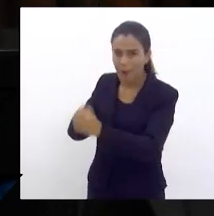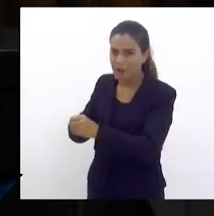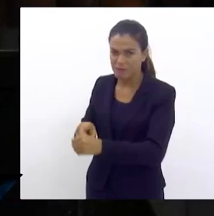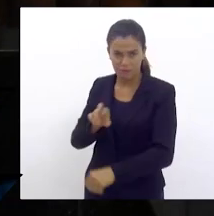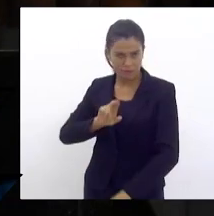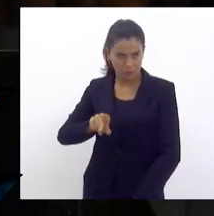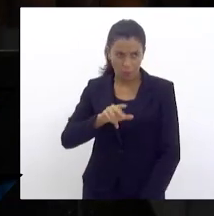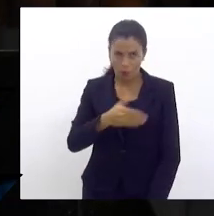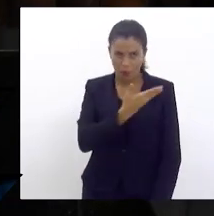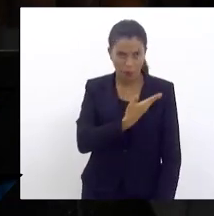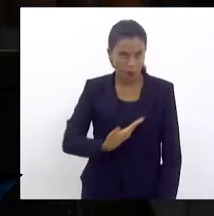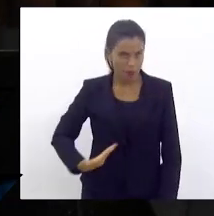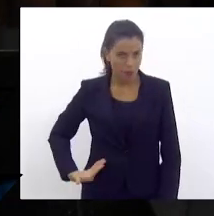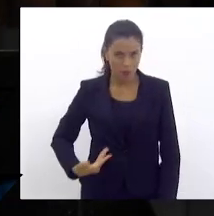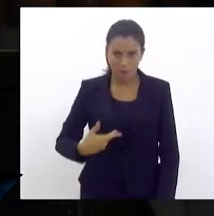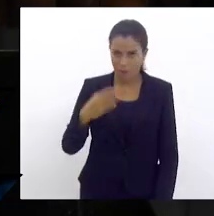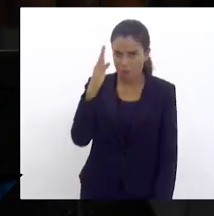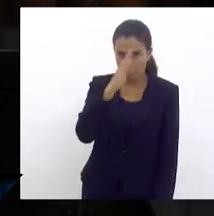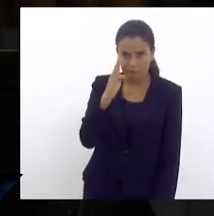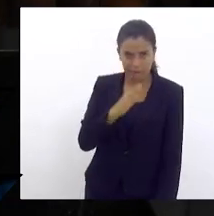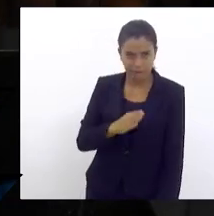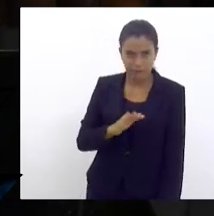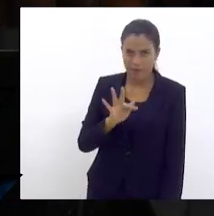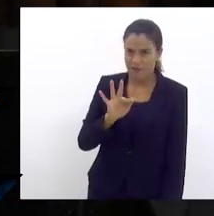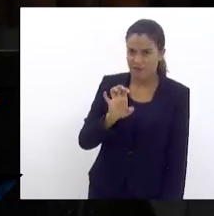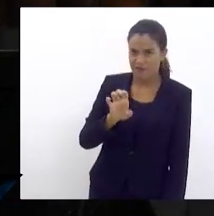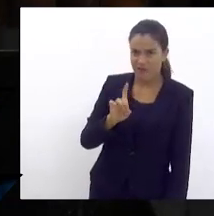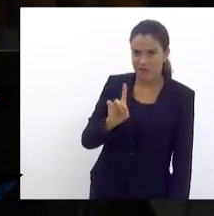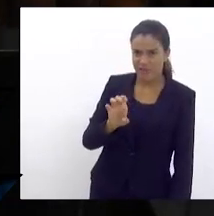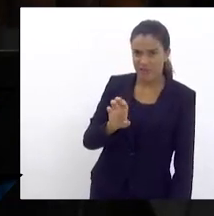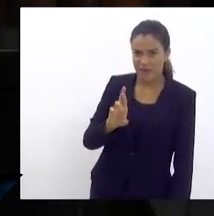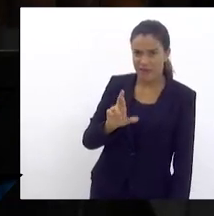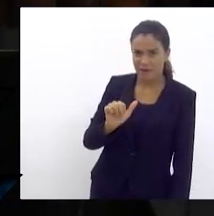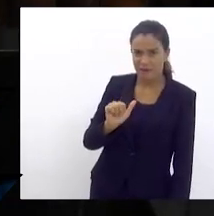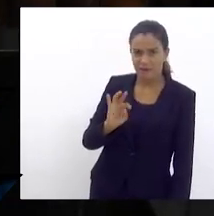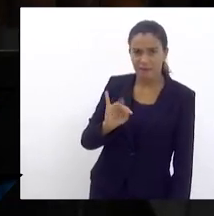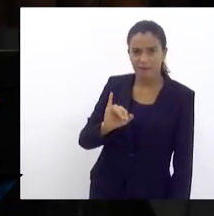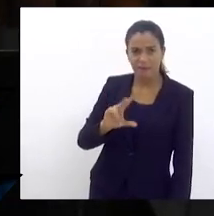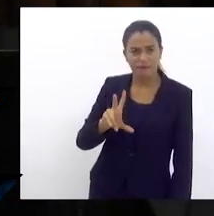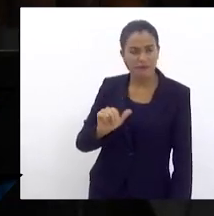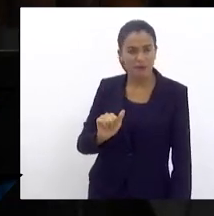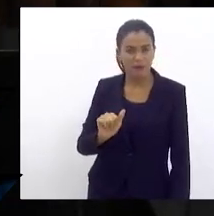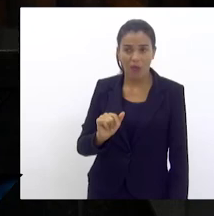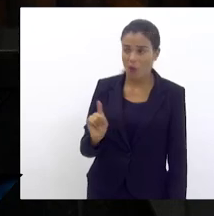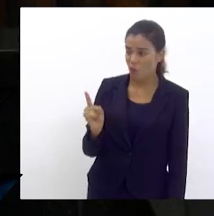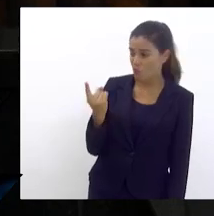é República Federativa, senhor presidente. Senão, é República unitária.